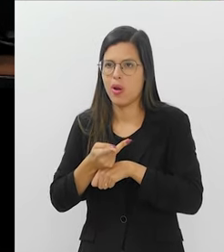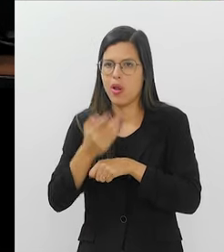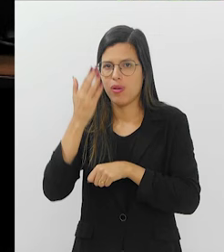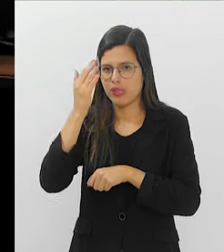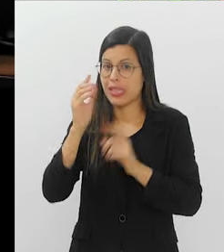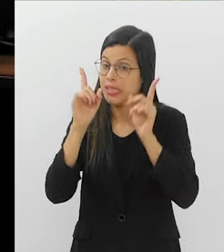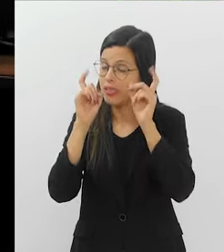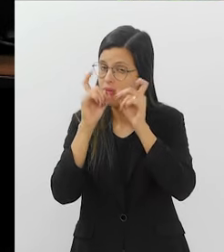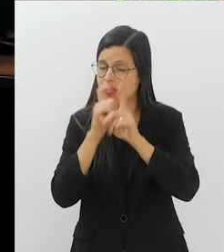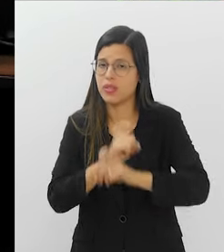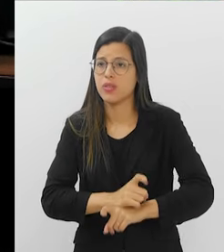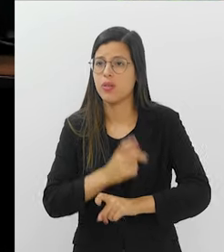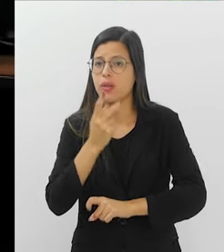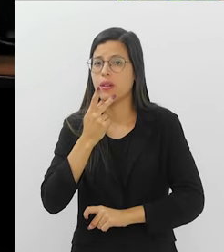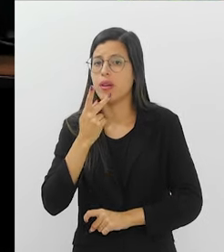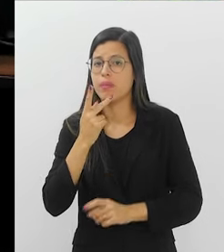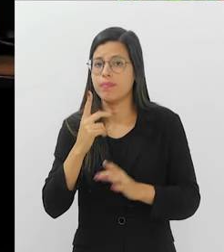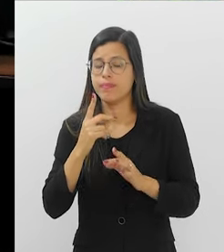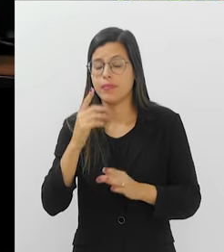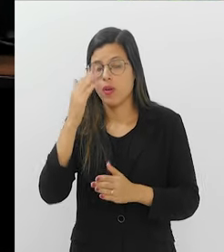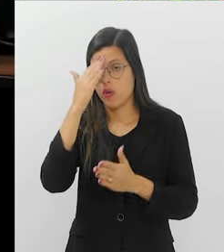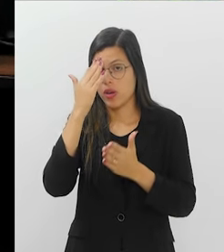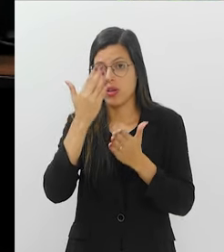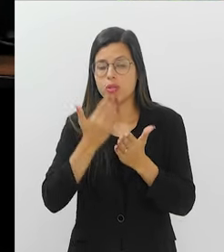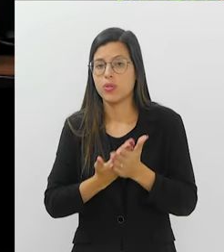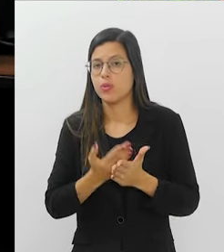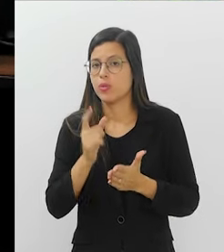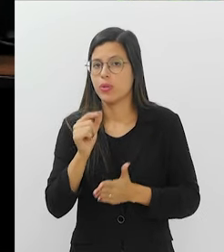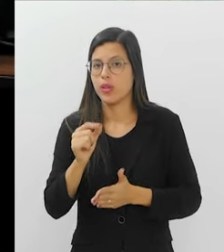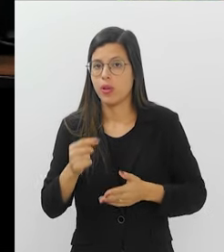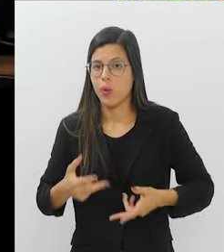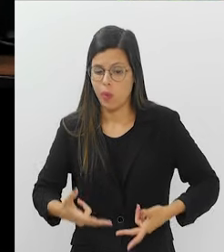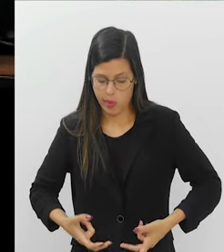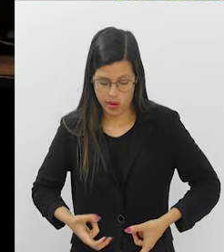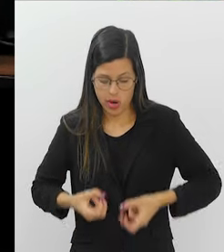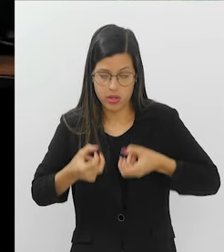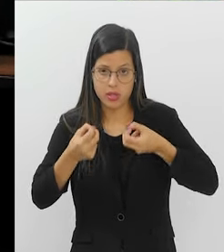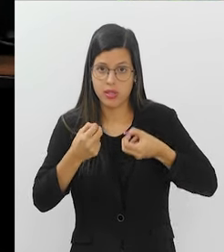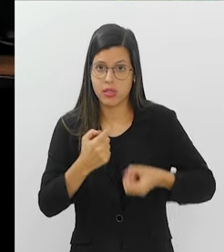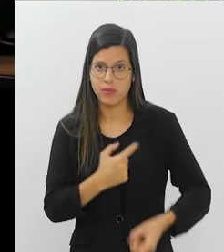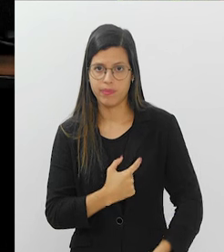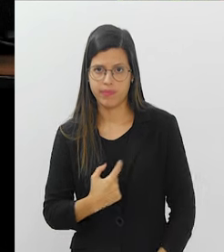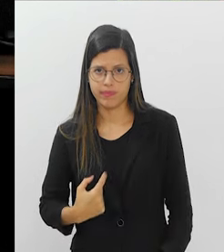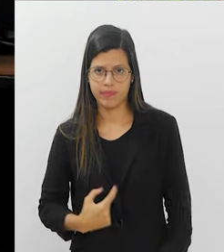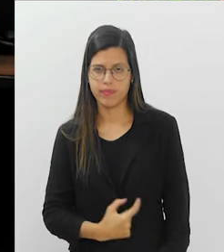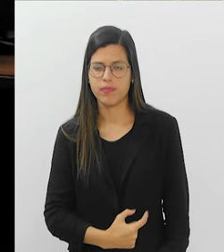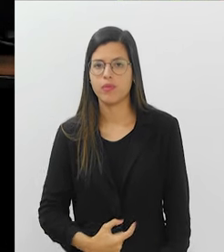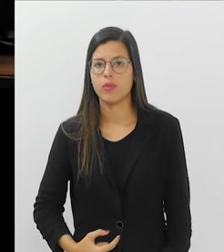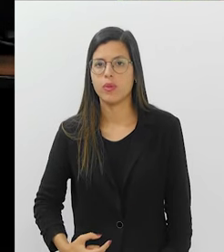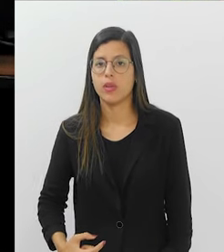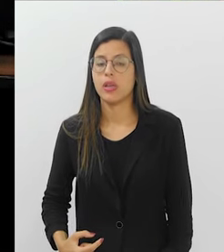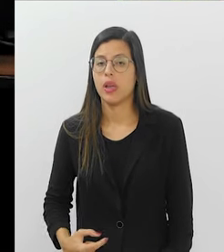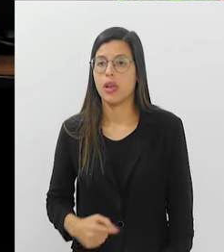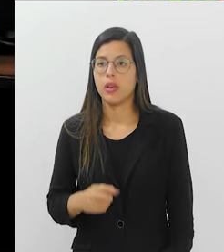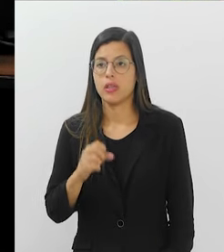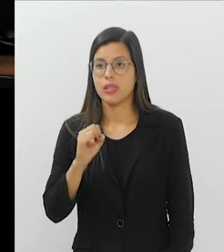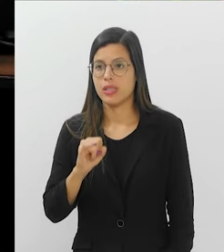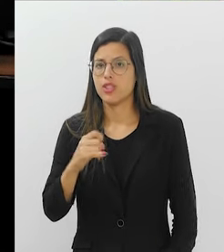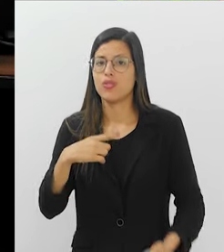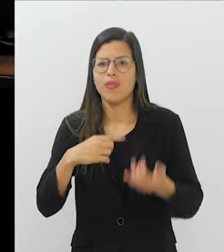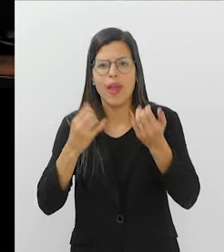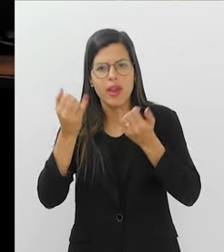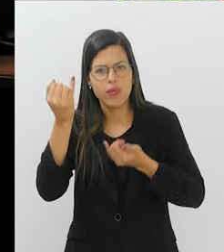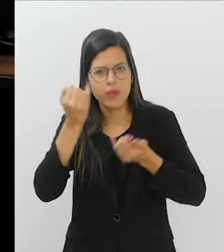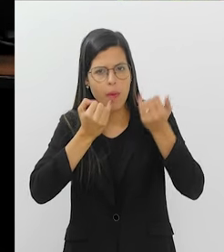muito cruel isso que eu vou falar, mas eu acredito muito que o câncer de intestino, se nós